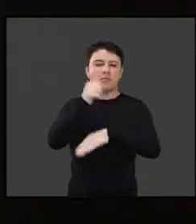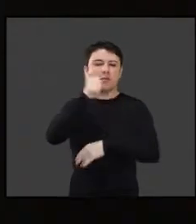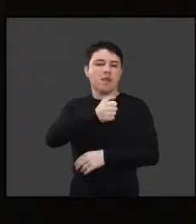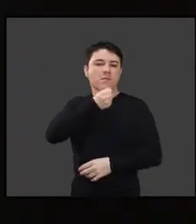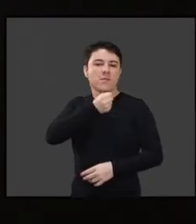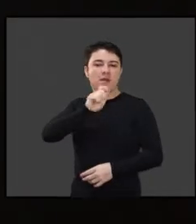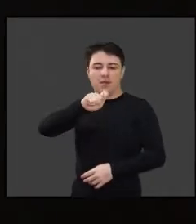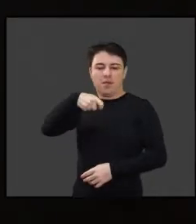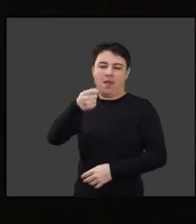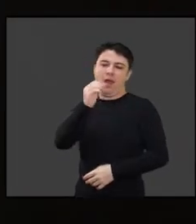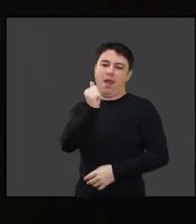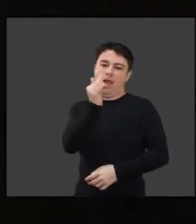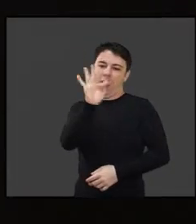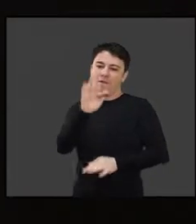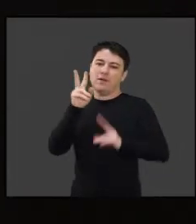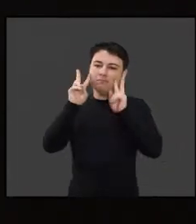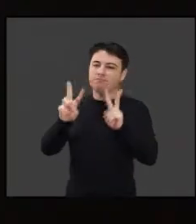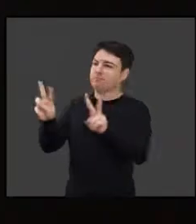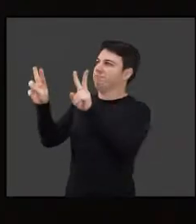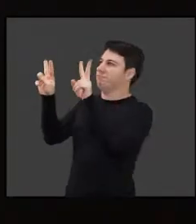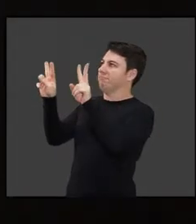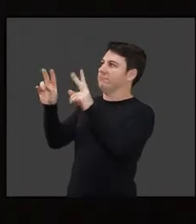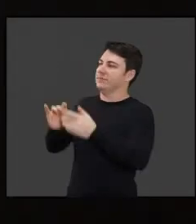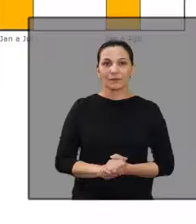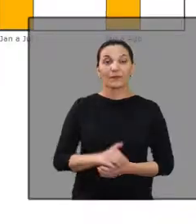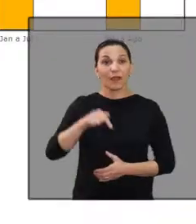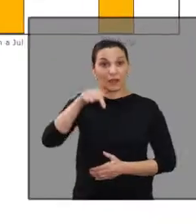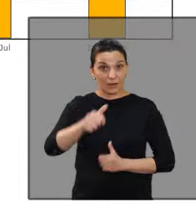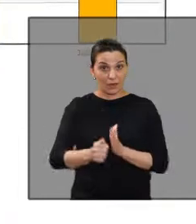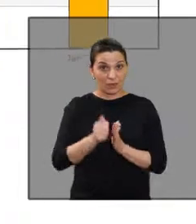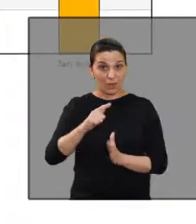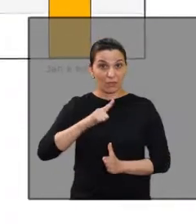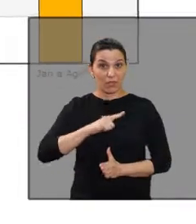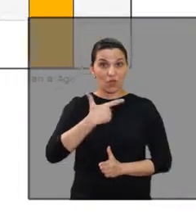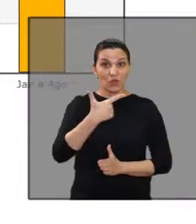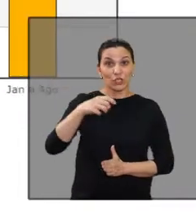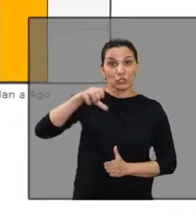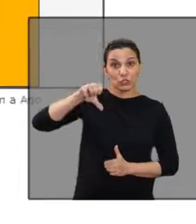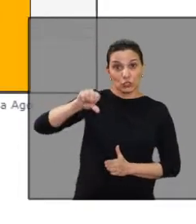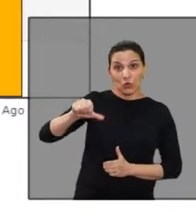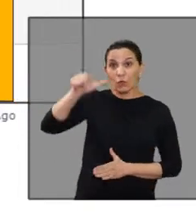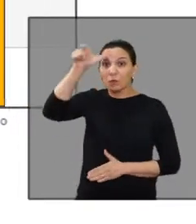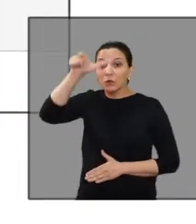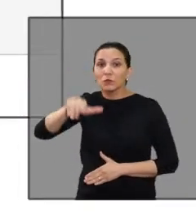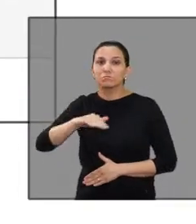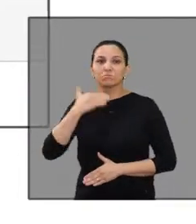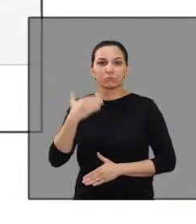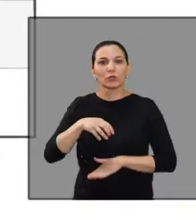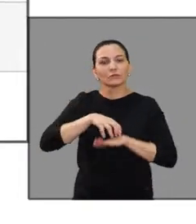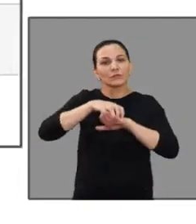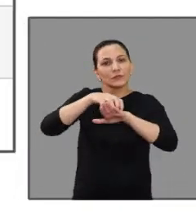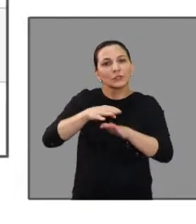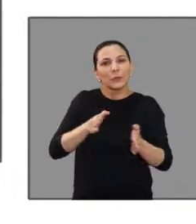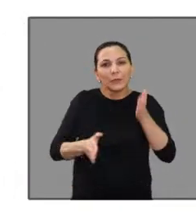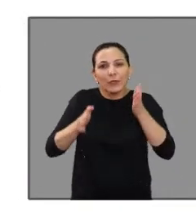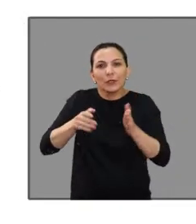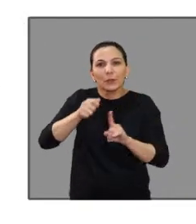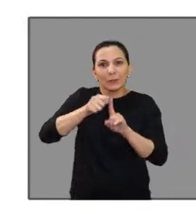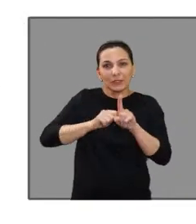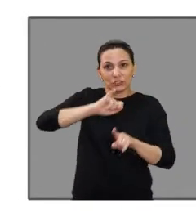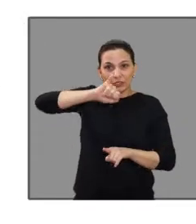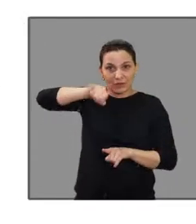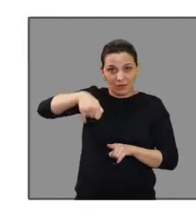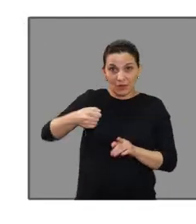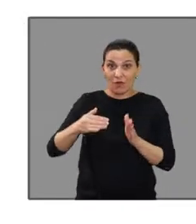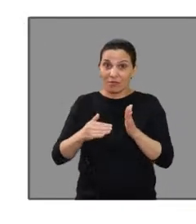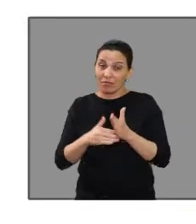A nossa repórter, Adriana Friscelli, conta como foi. De janeiro a agosto deste ano, a cidade de Araraquara registrou